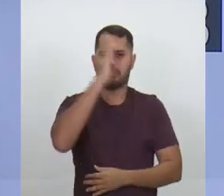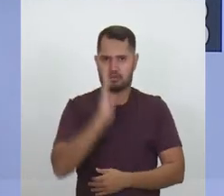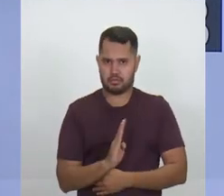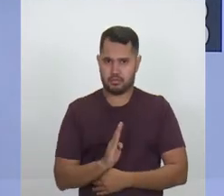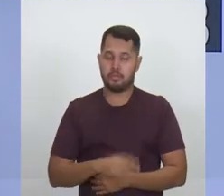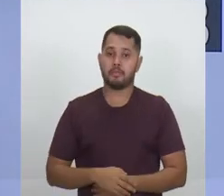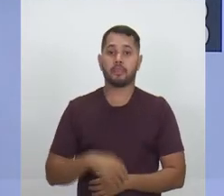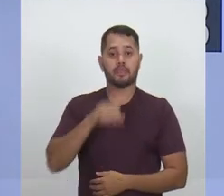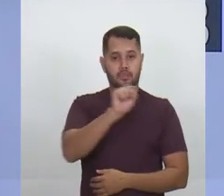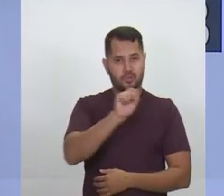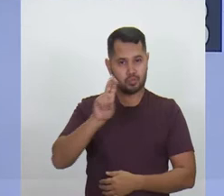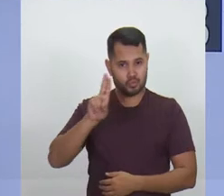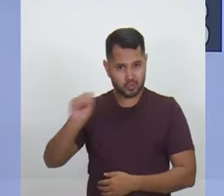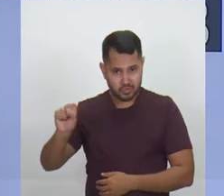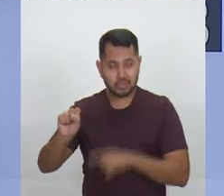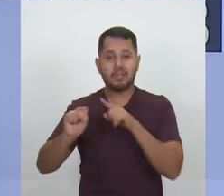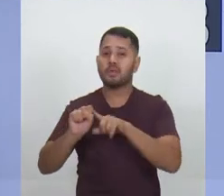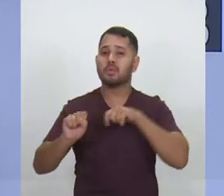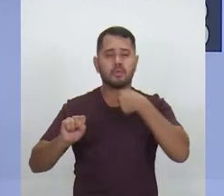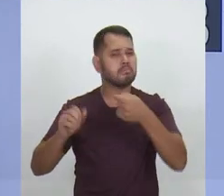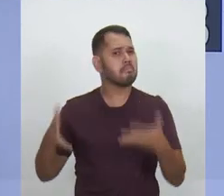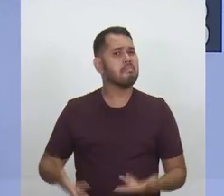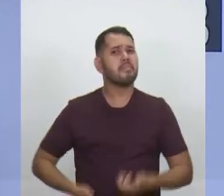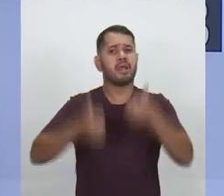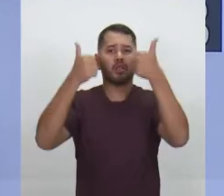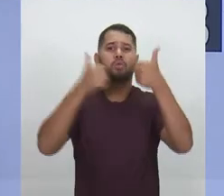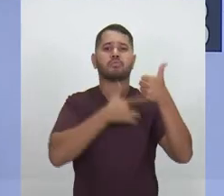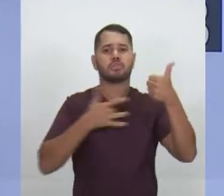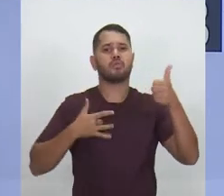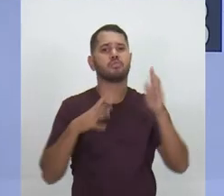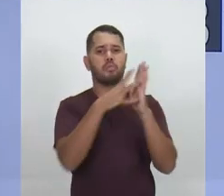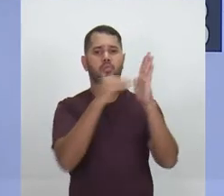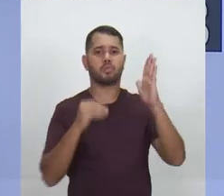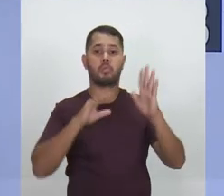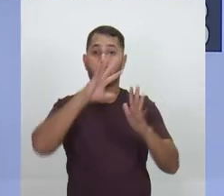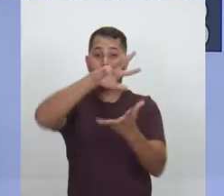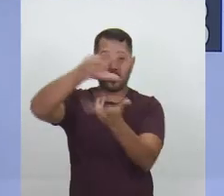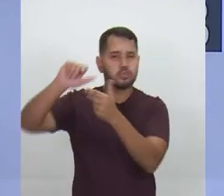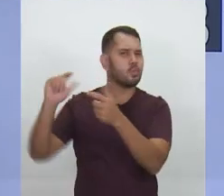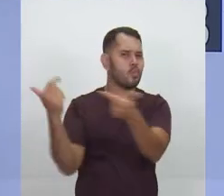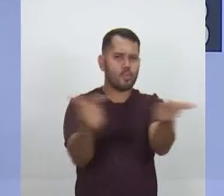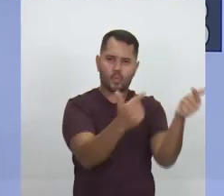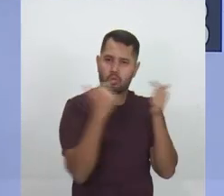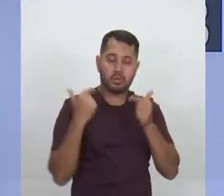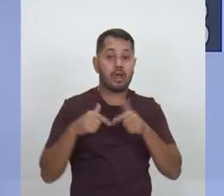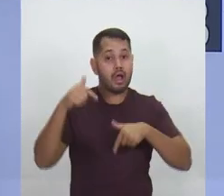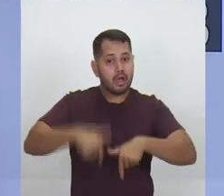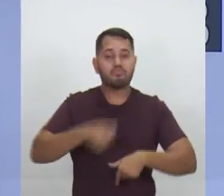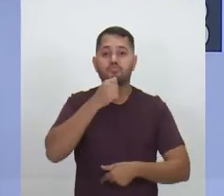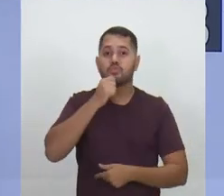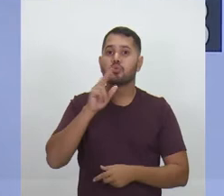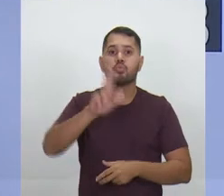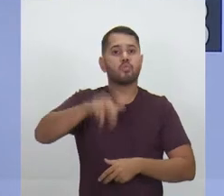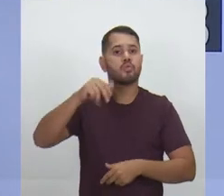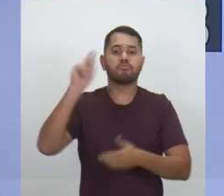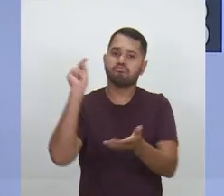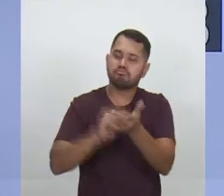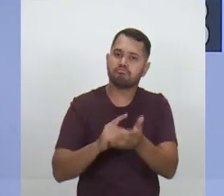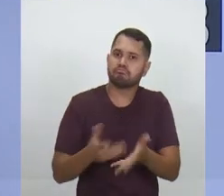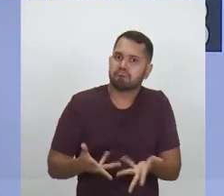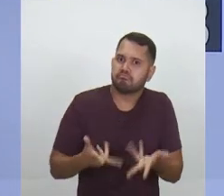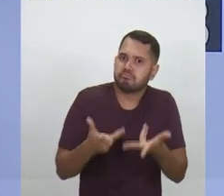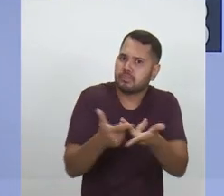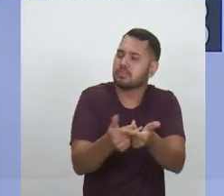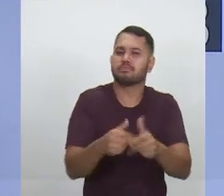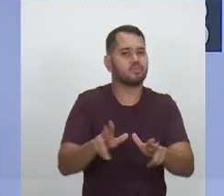O sistema único de saúde, ele é o melhor modelo de saúde do mundo. Infelizmente, ele nunca foi implantado da forma como deveria estar